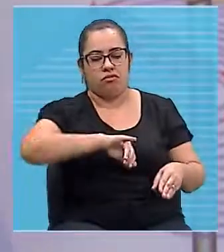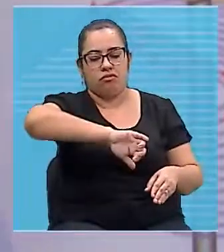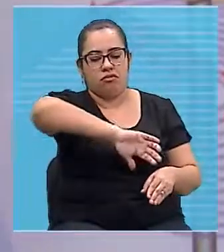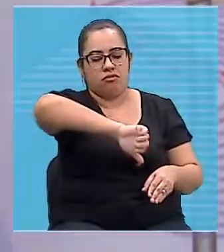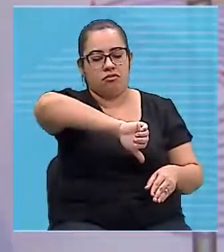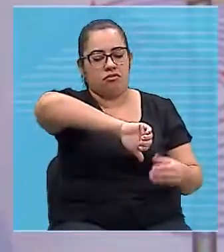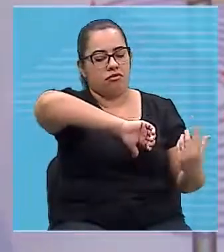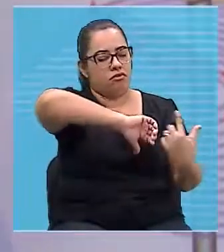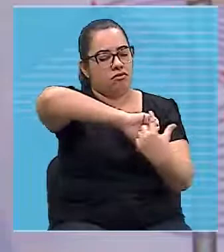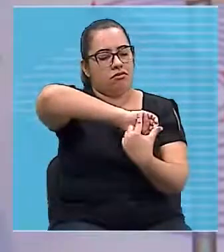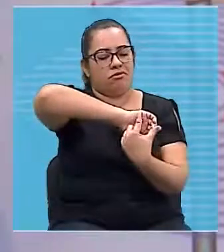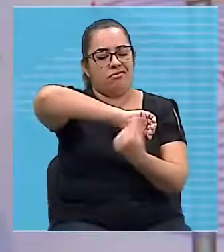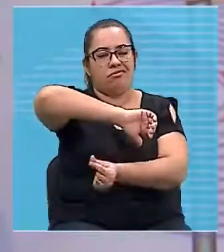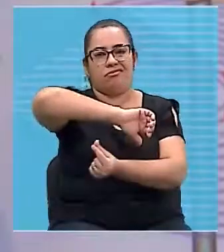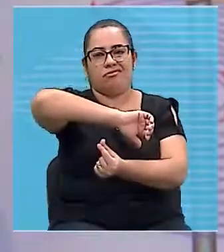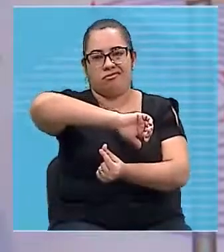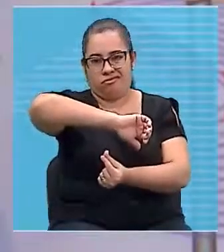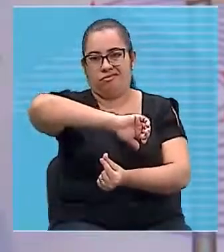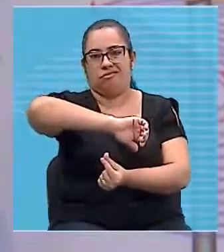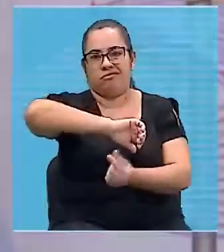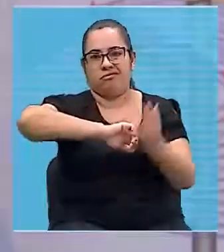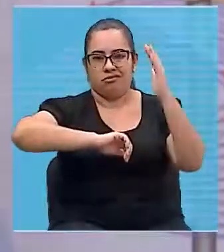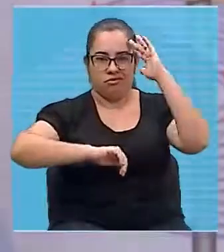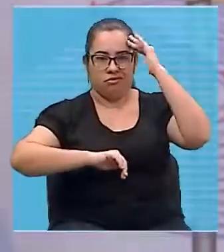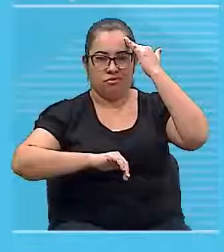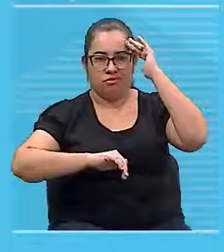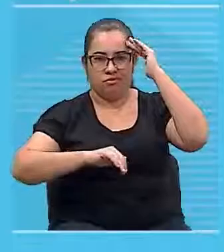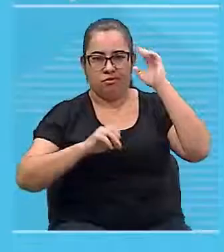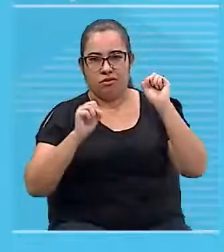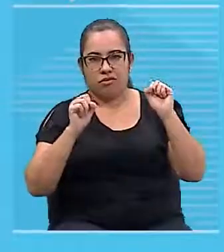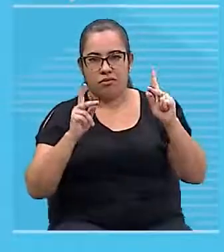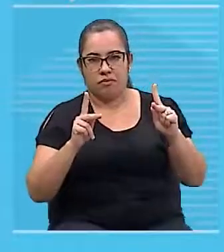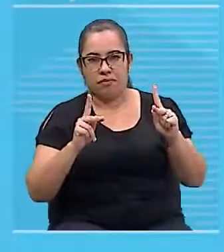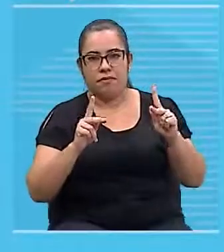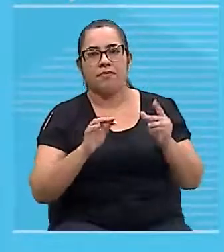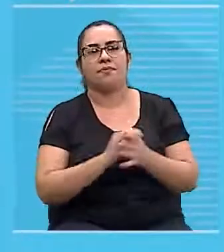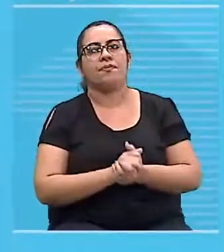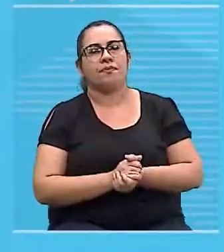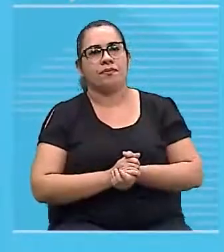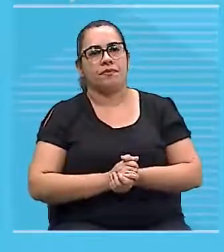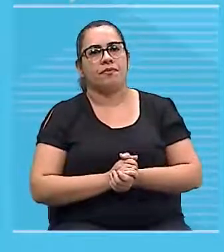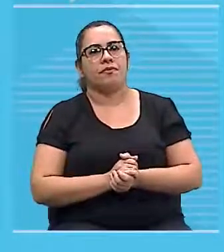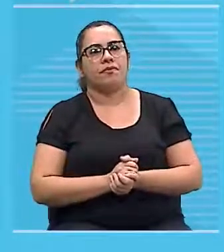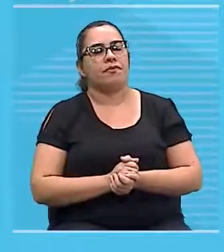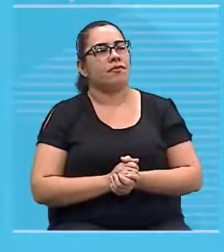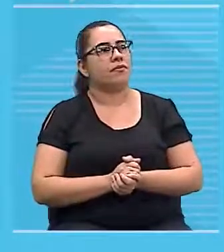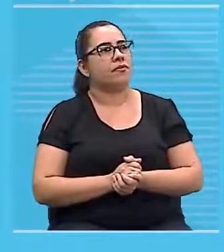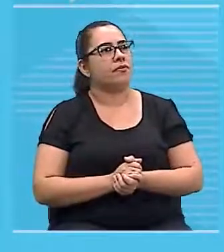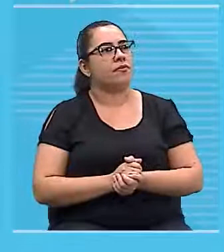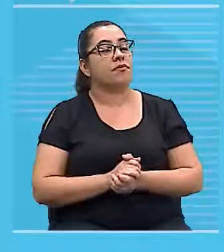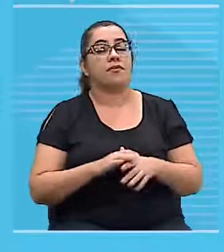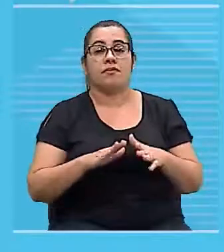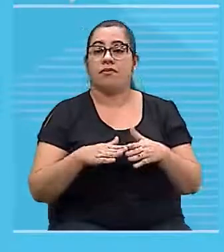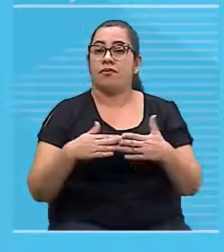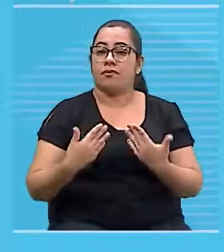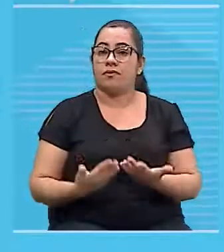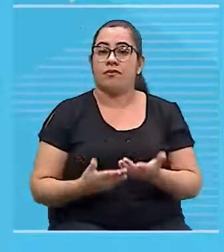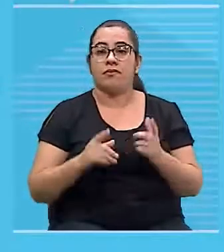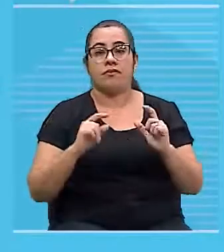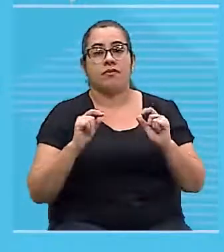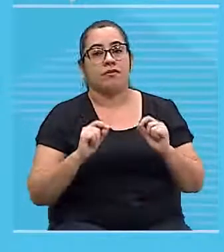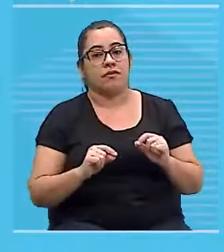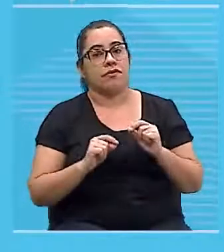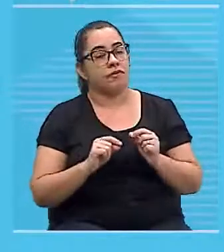da palma da mão. Tá? Show de bola? Pode fechar a telinha, Fernando. Então, jovens,